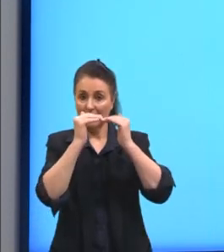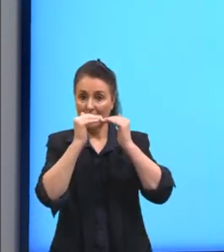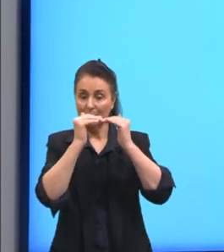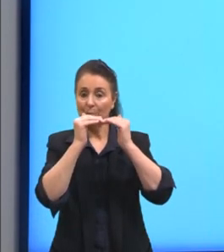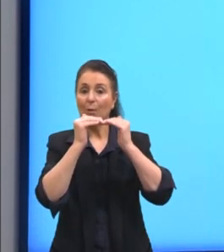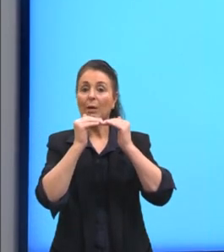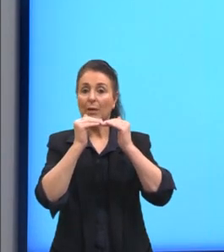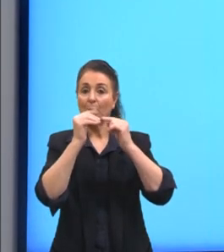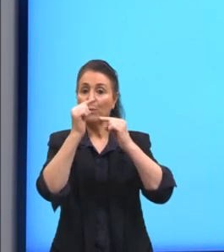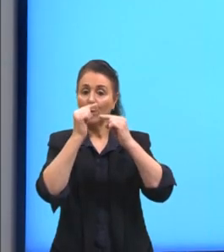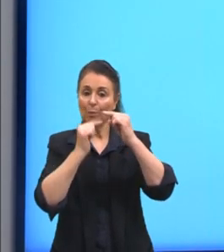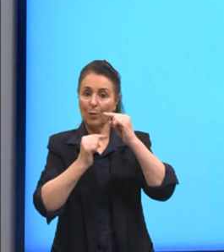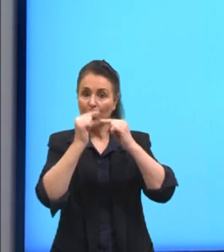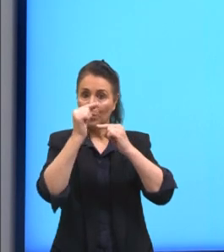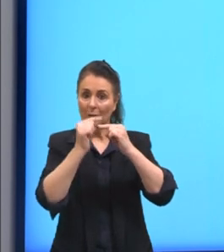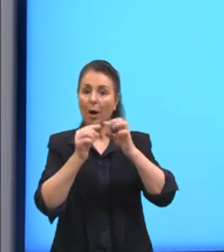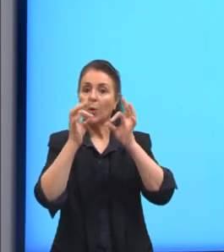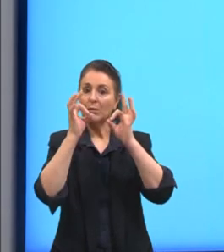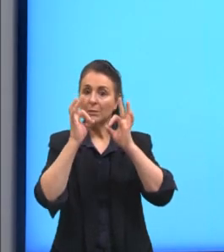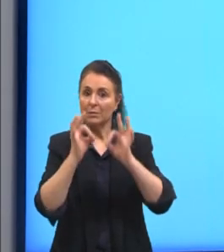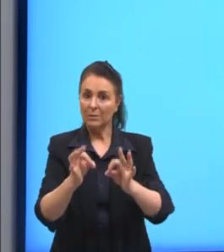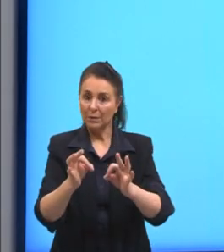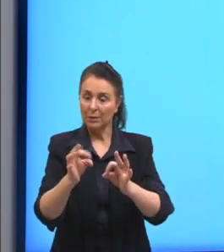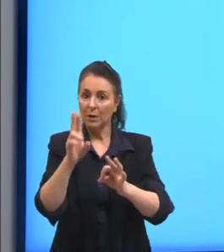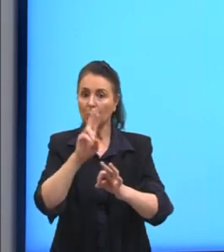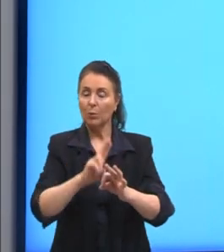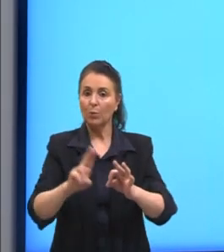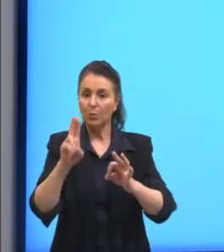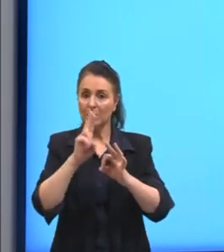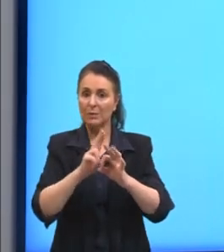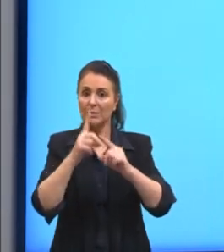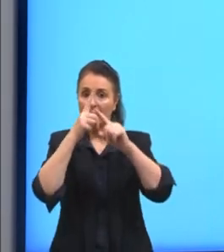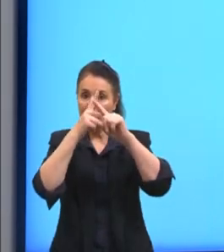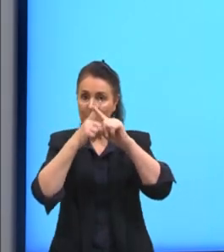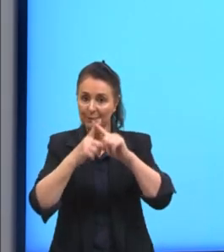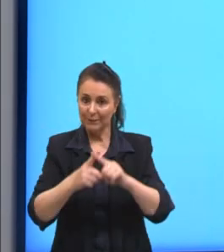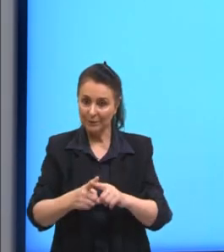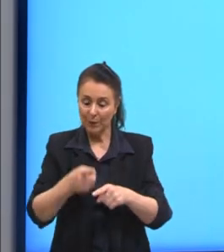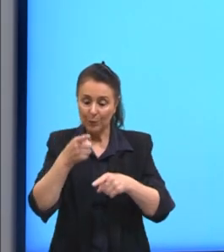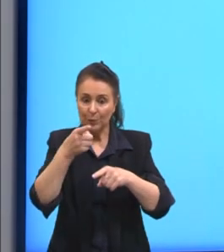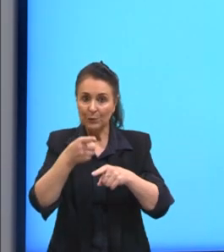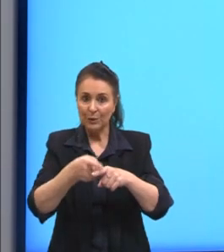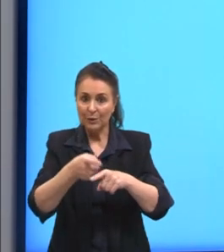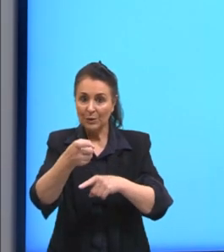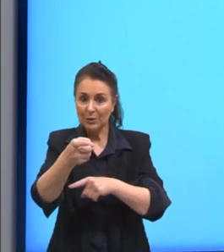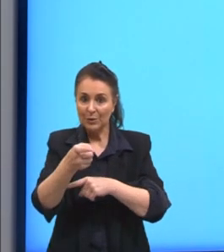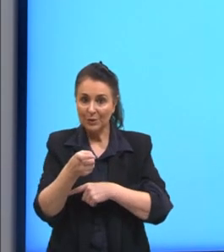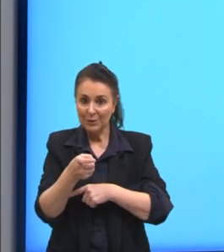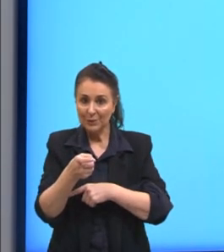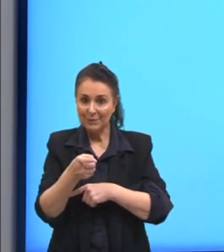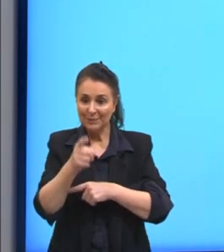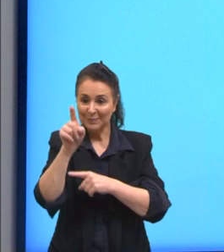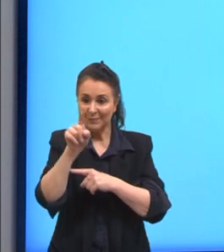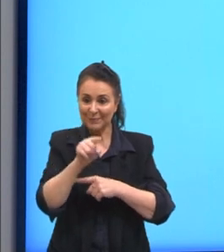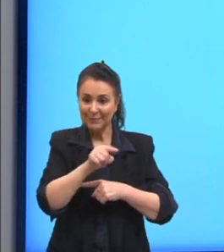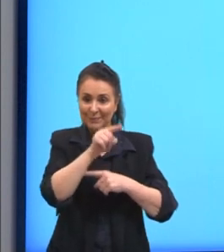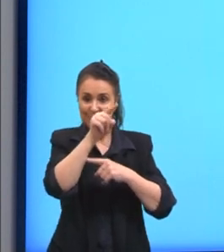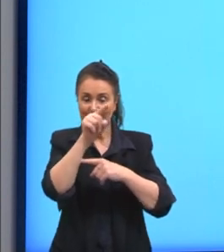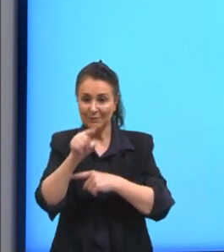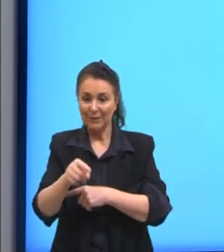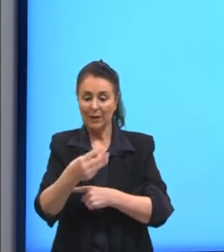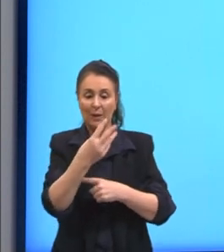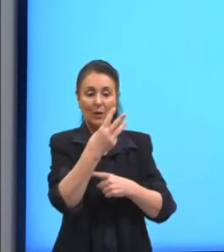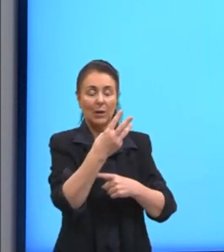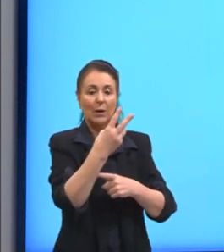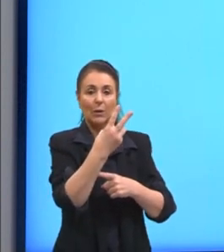proporcional. Então, utilizando a propriedade, nós multiplicamos em X, né? 200 vezes